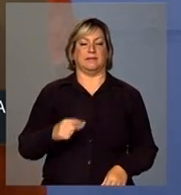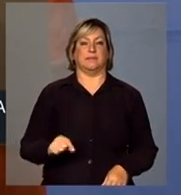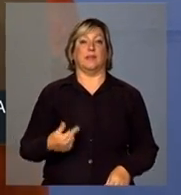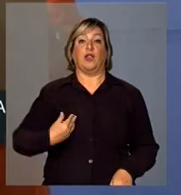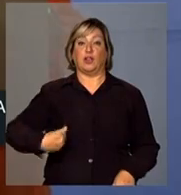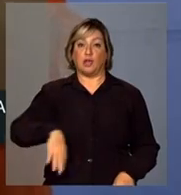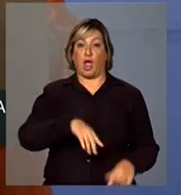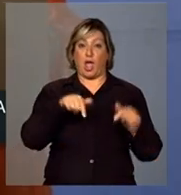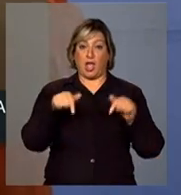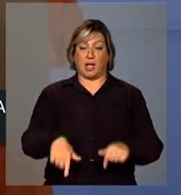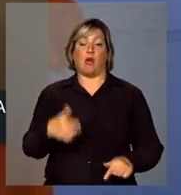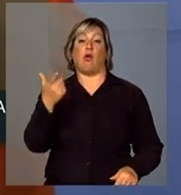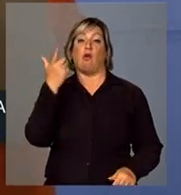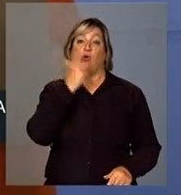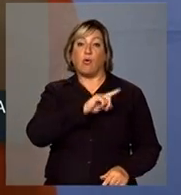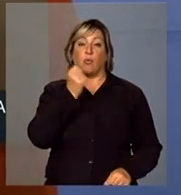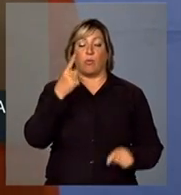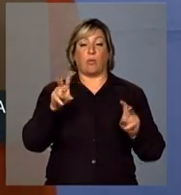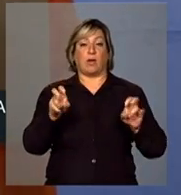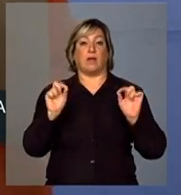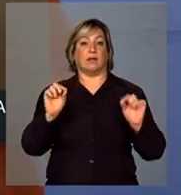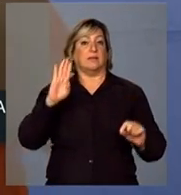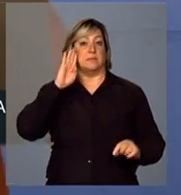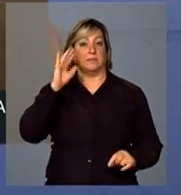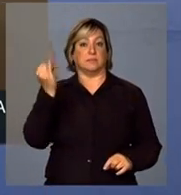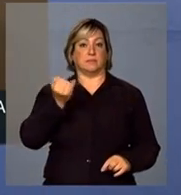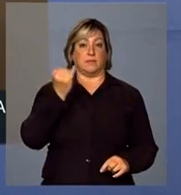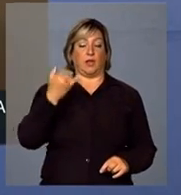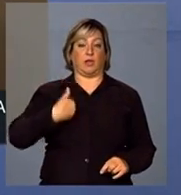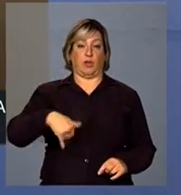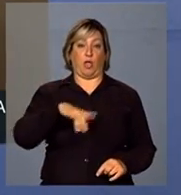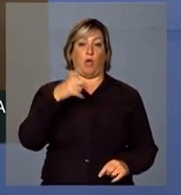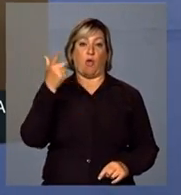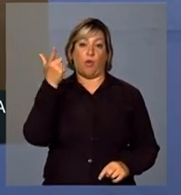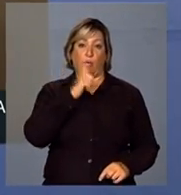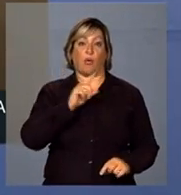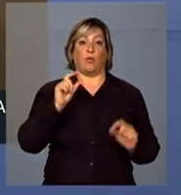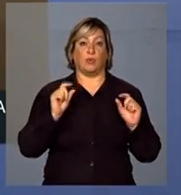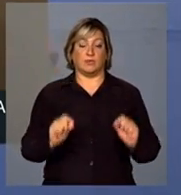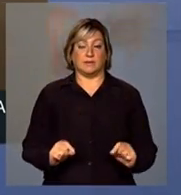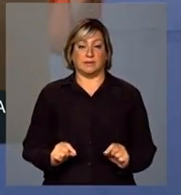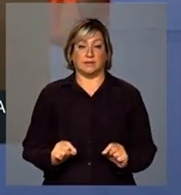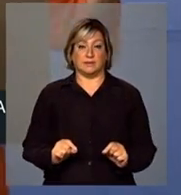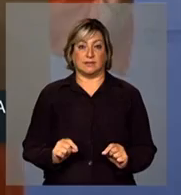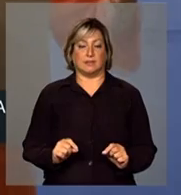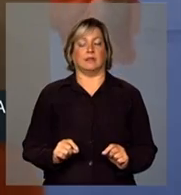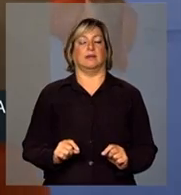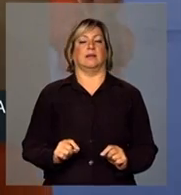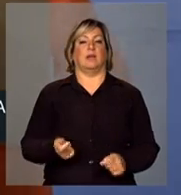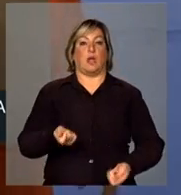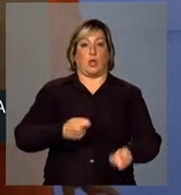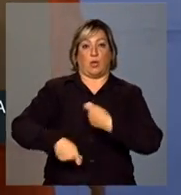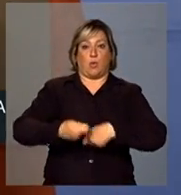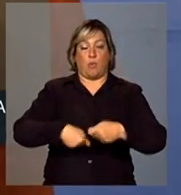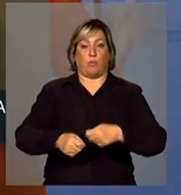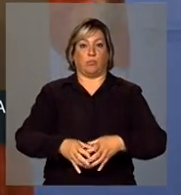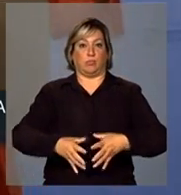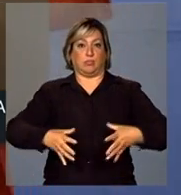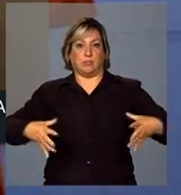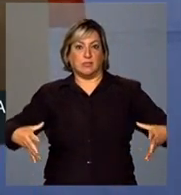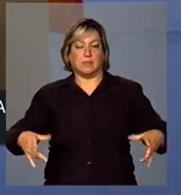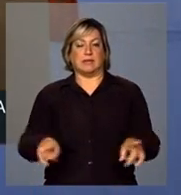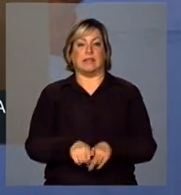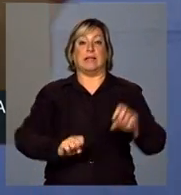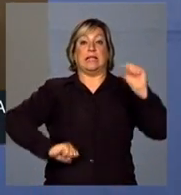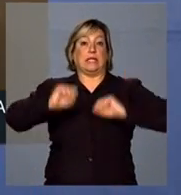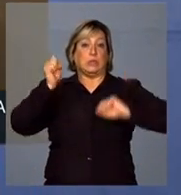conseguimos uma questão fundamental. Nós conseguimos que a economia crescesse e que